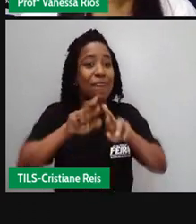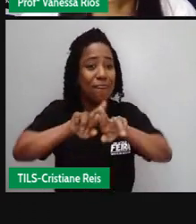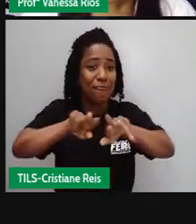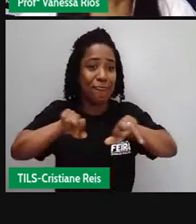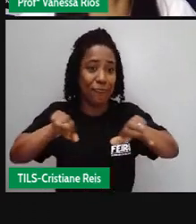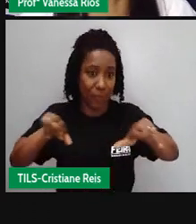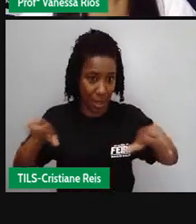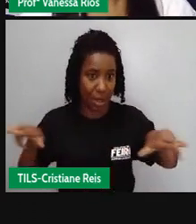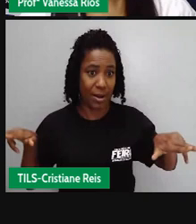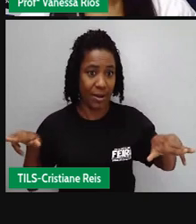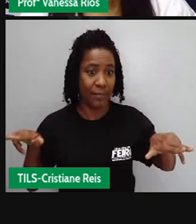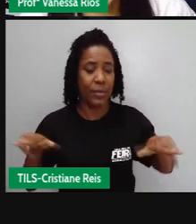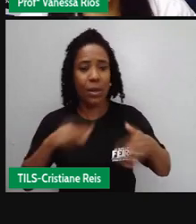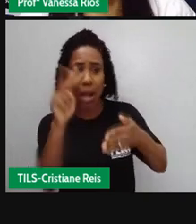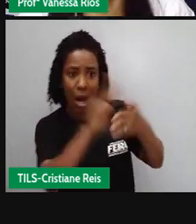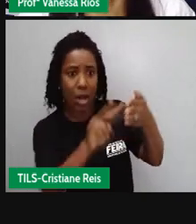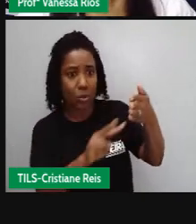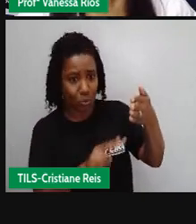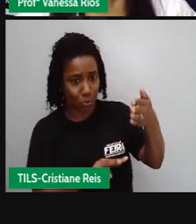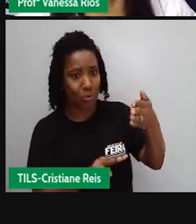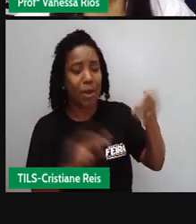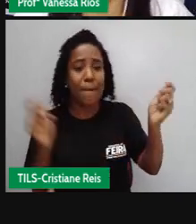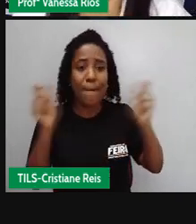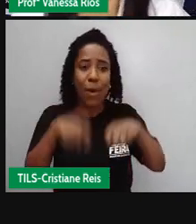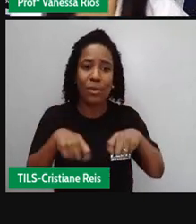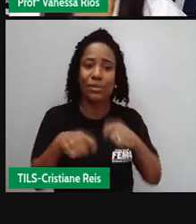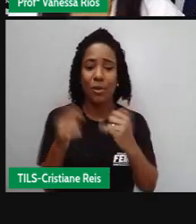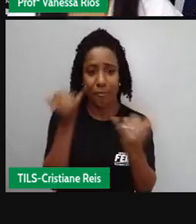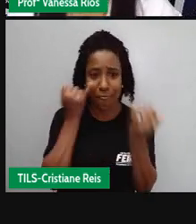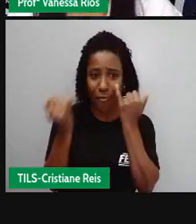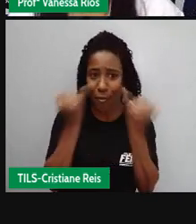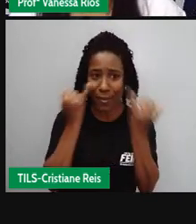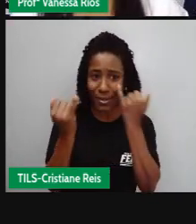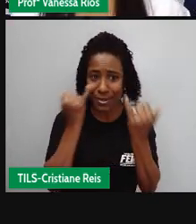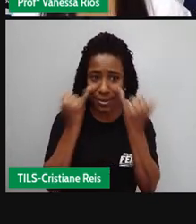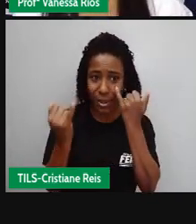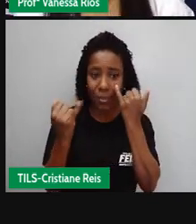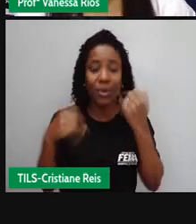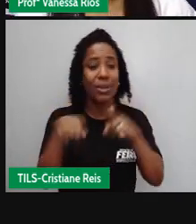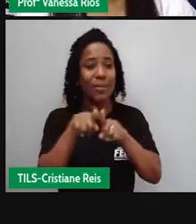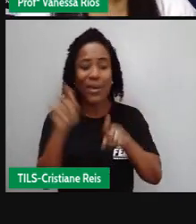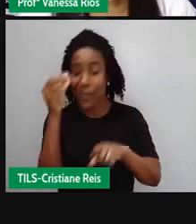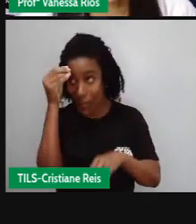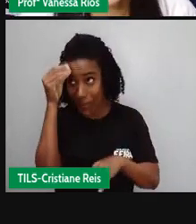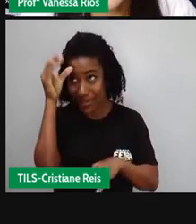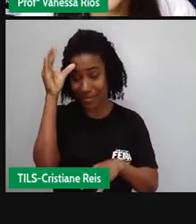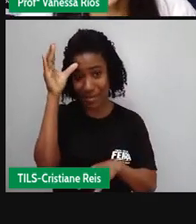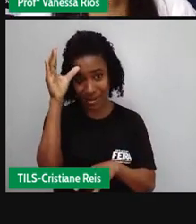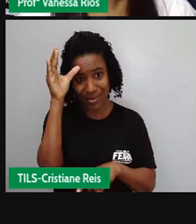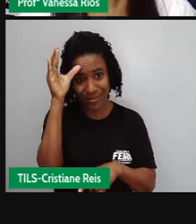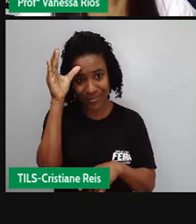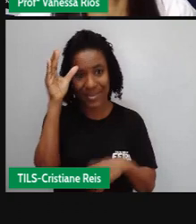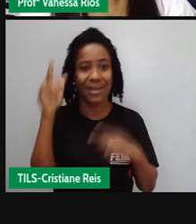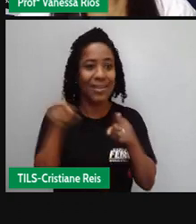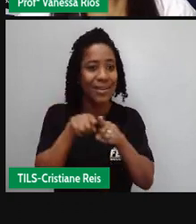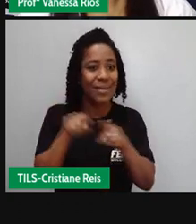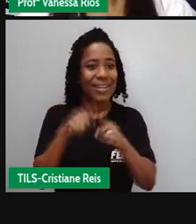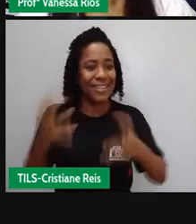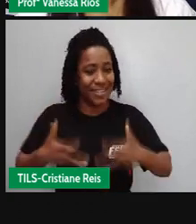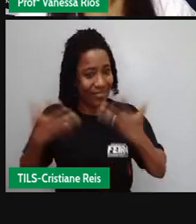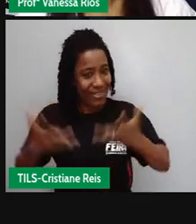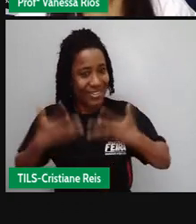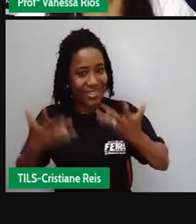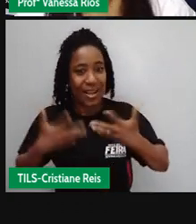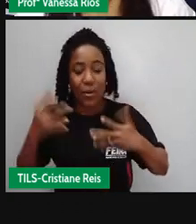informações, de conhecimento, nos traga também diversão, nos traga reflexão e nos tragam